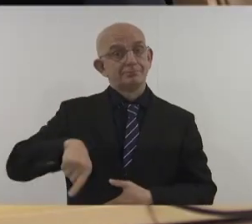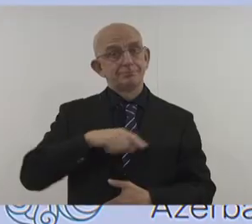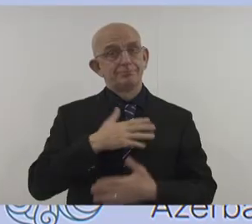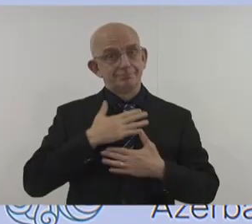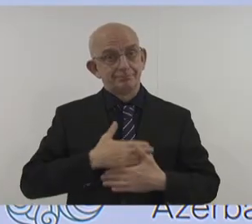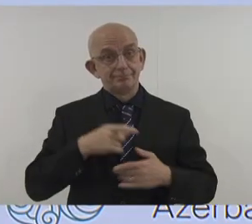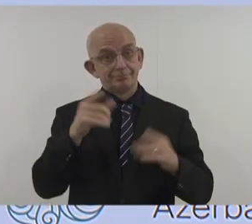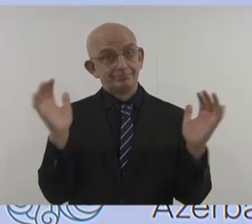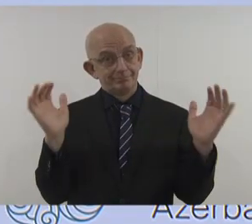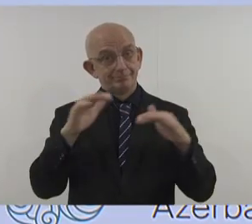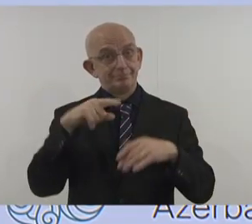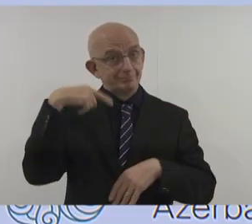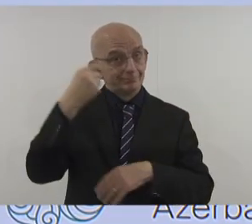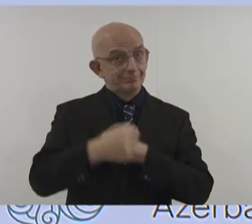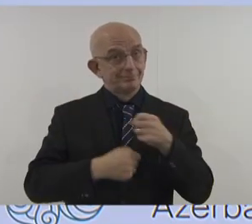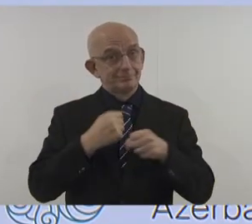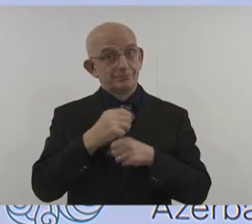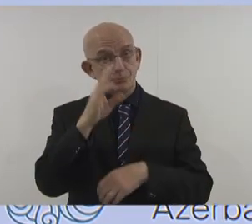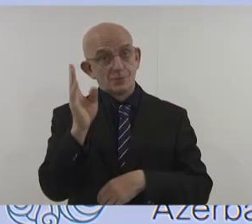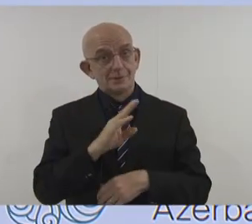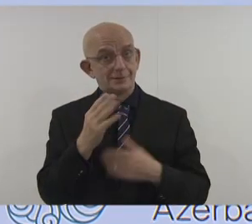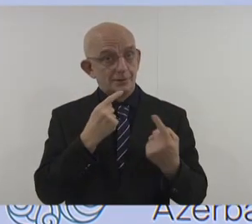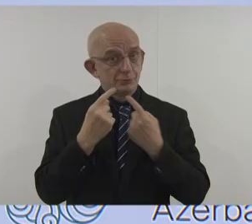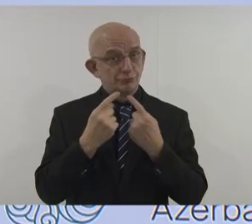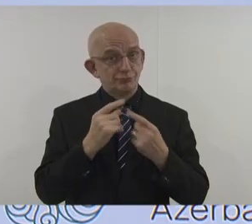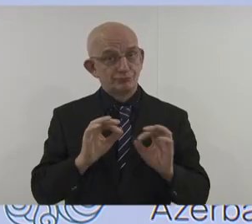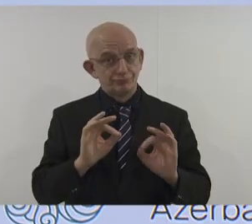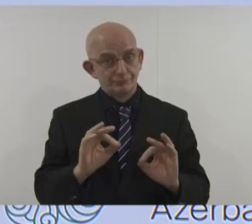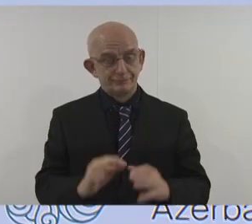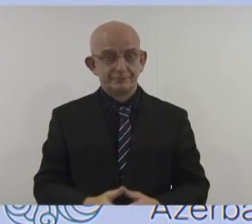Your Excellency. It is my pleasure to welcome His Excellency, Mr.